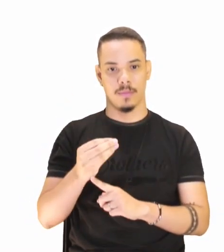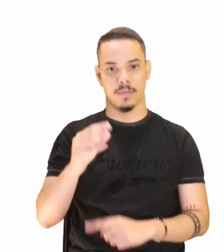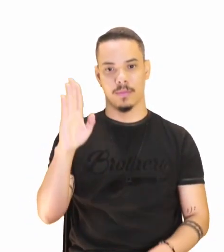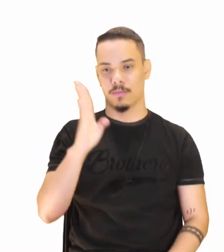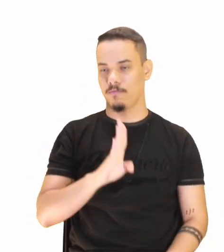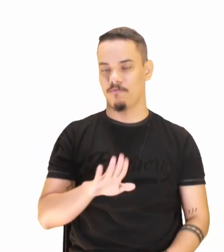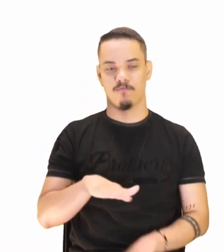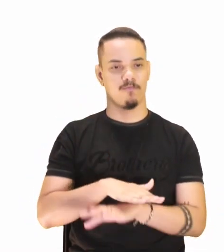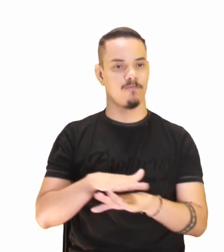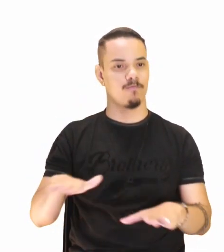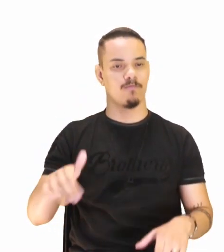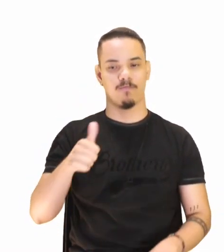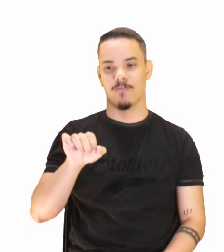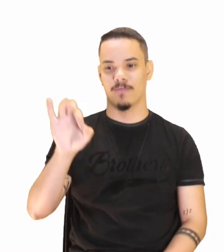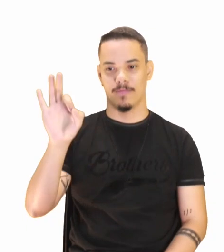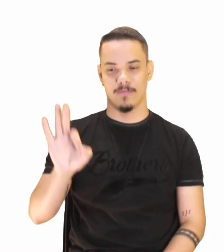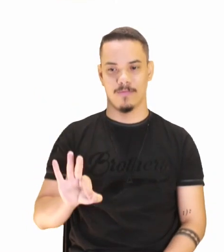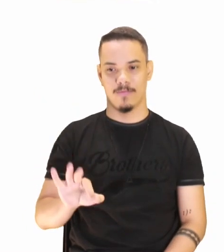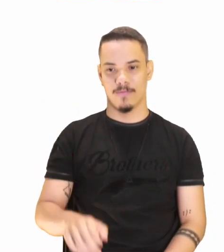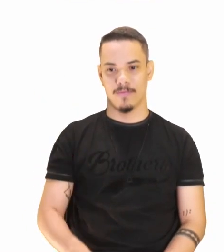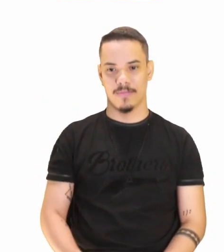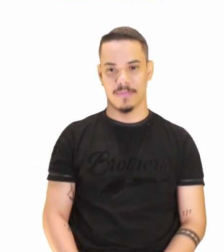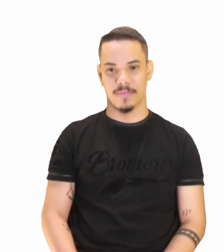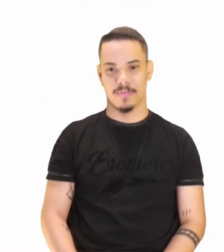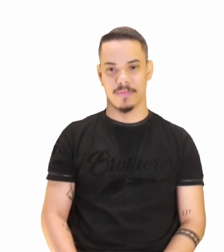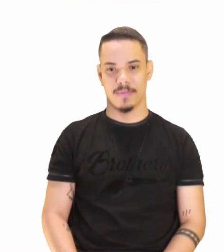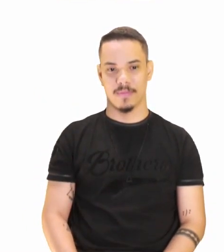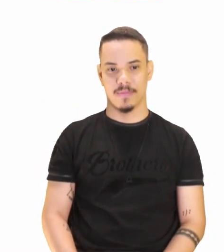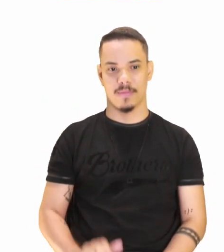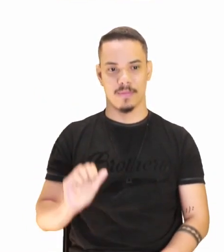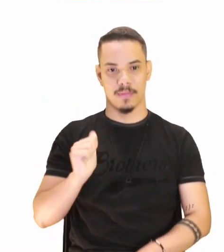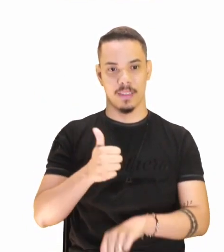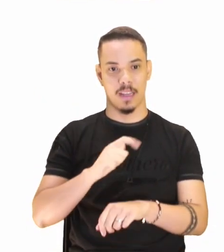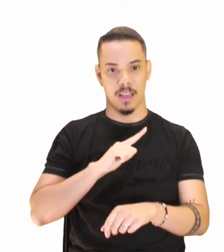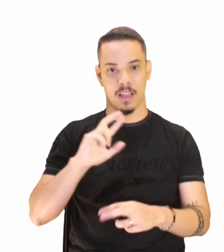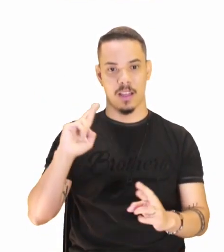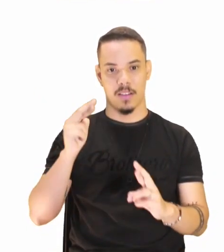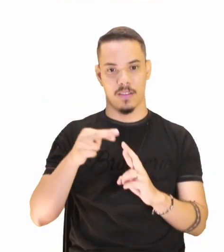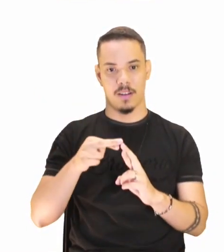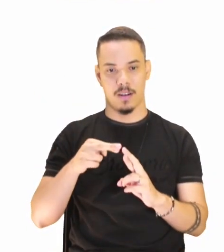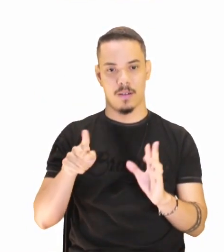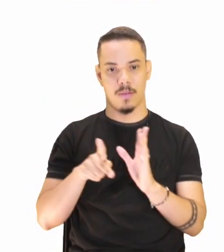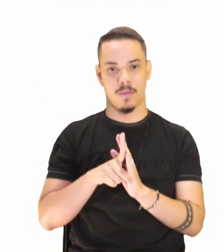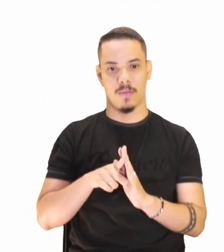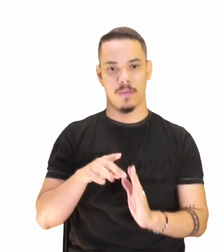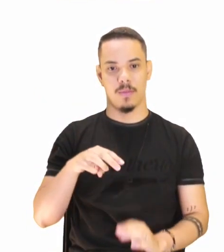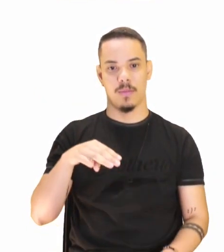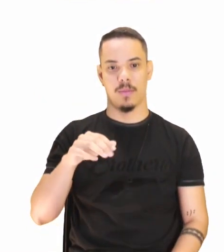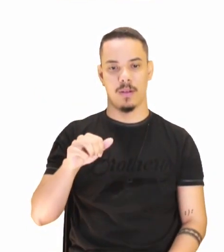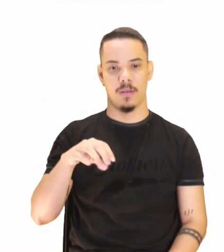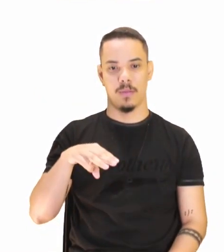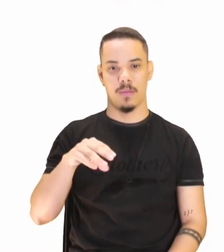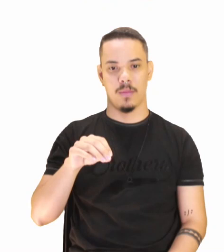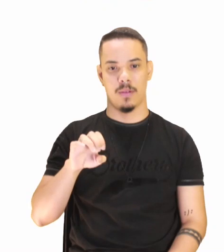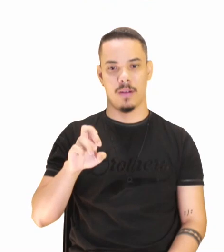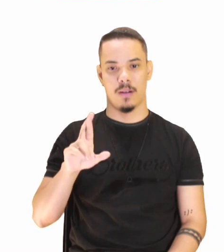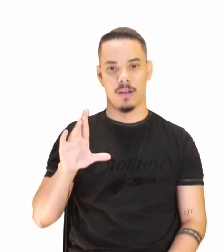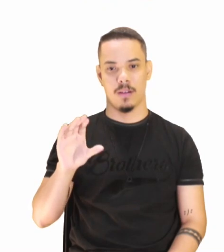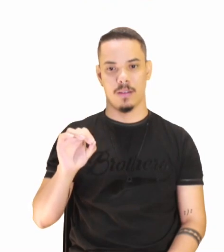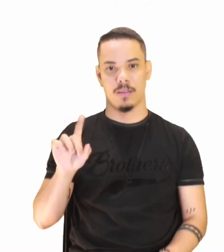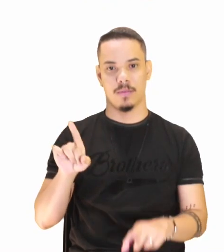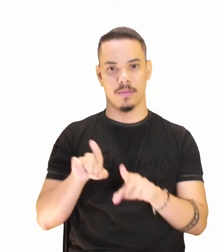definitivamente. Tomando como referência o quadro O Mamoeiro, olha aí,